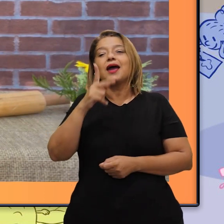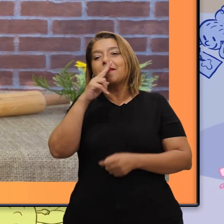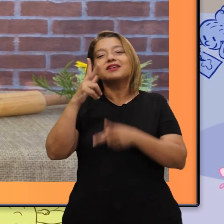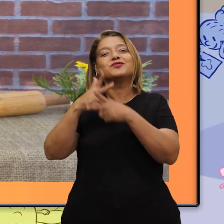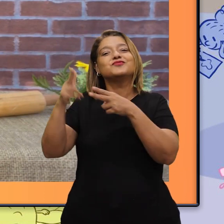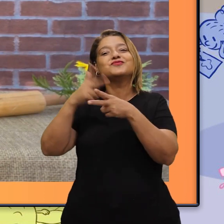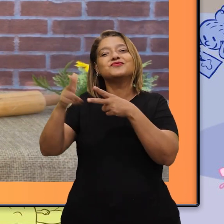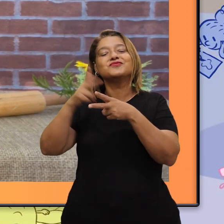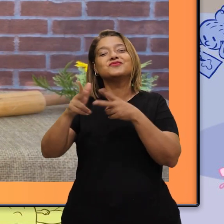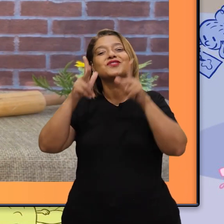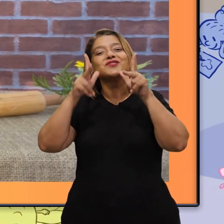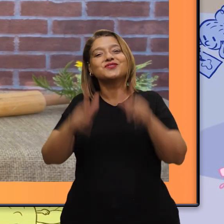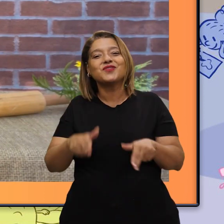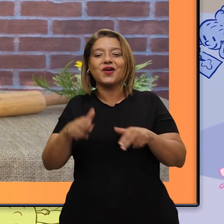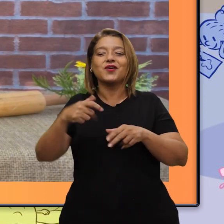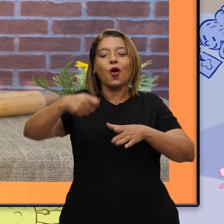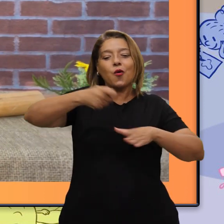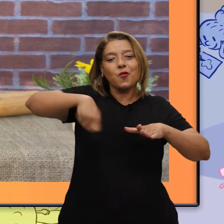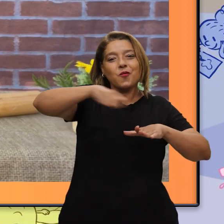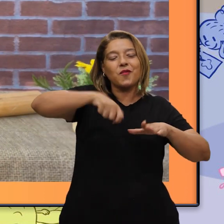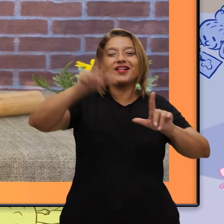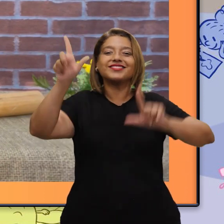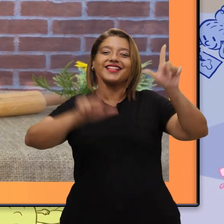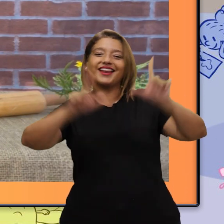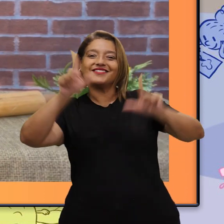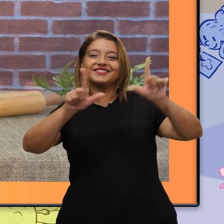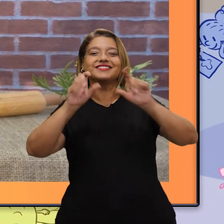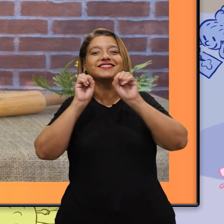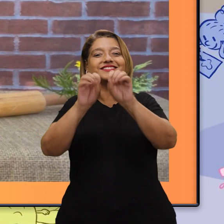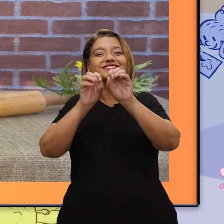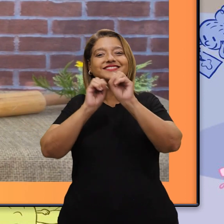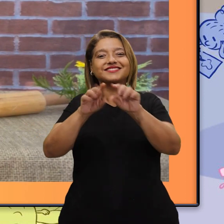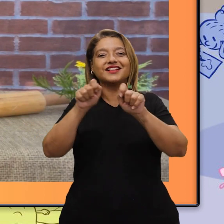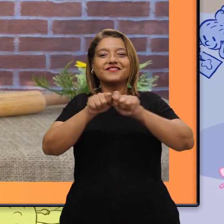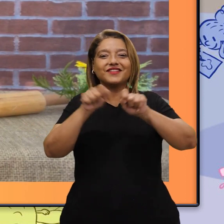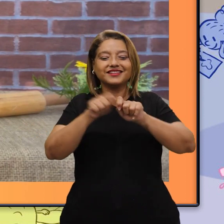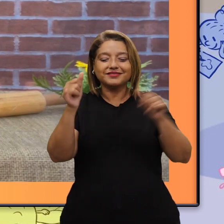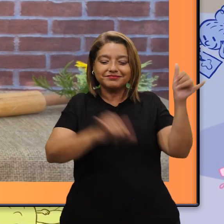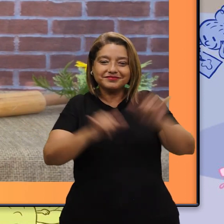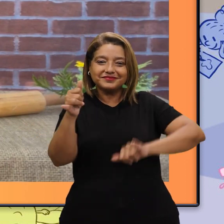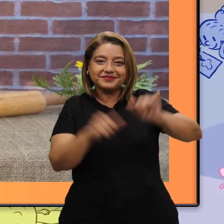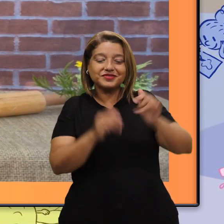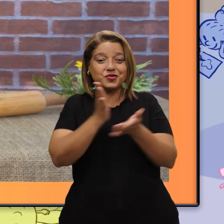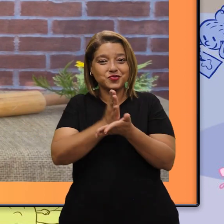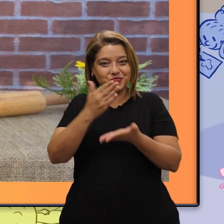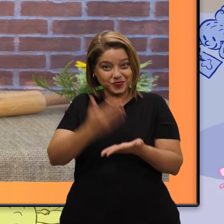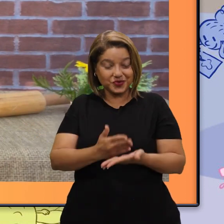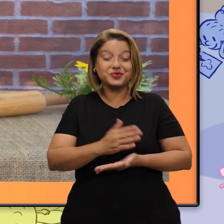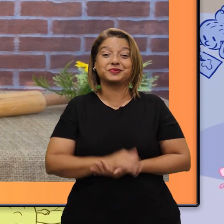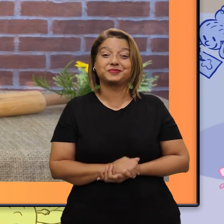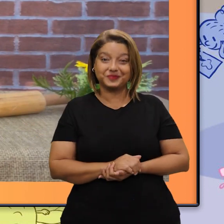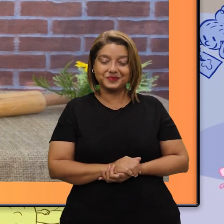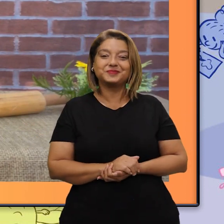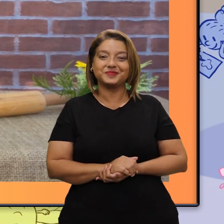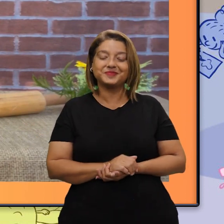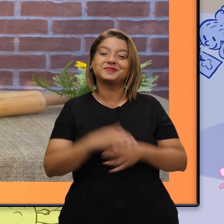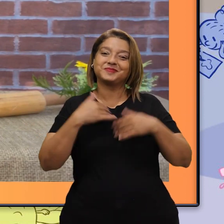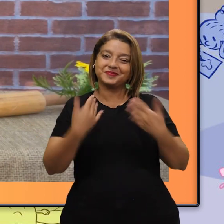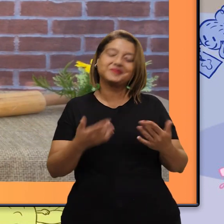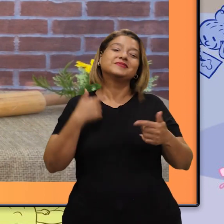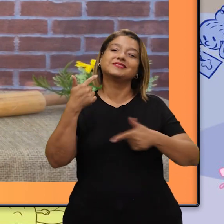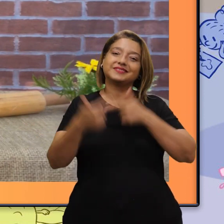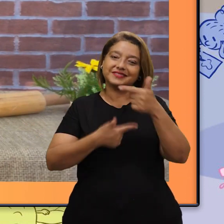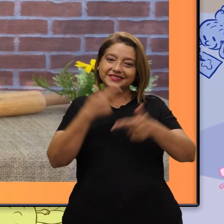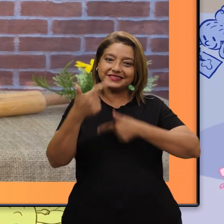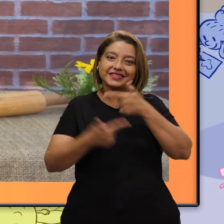conta de um programa de culinária, né? Em que a gente estaria fazendo a receita do bolo. Ou